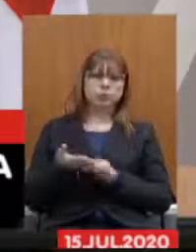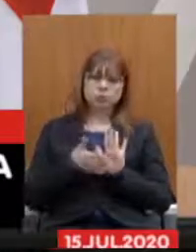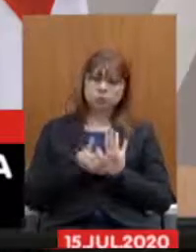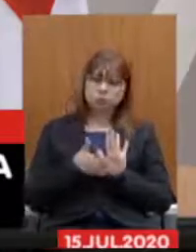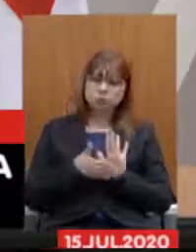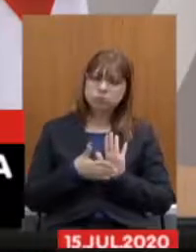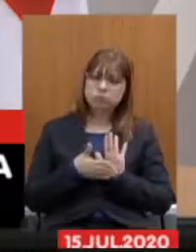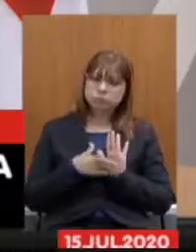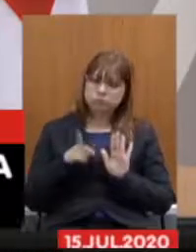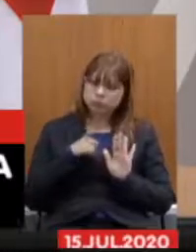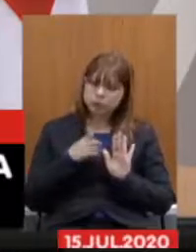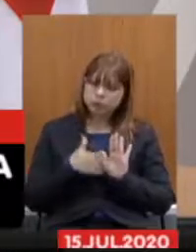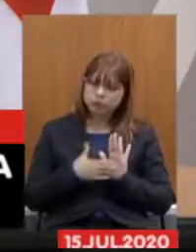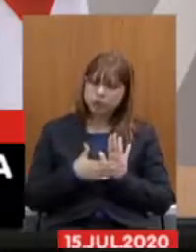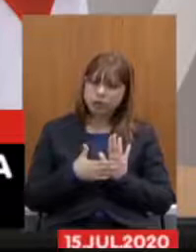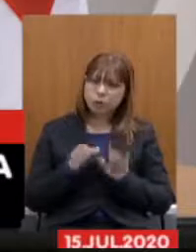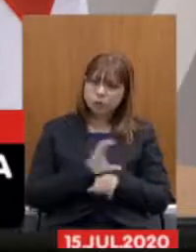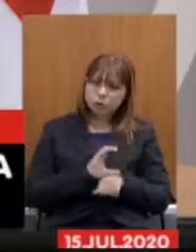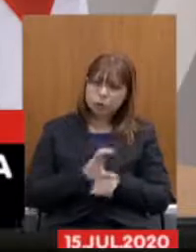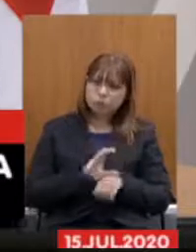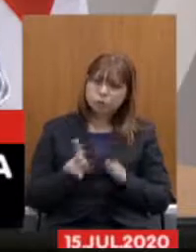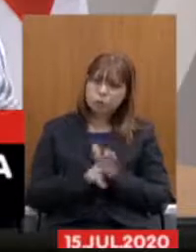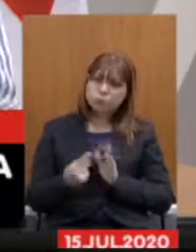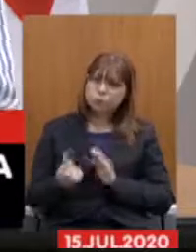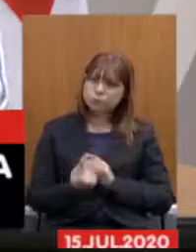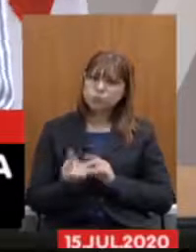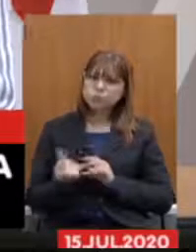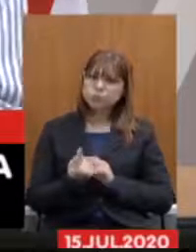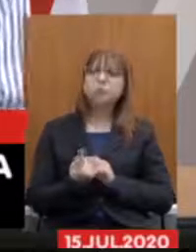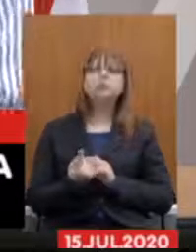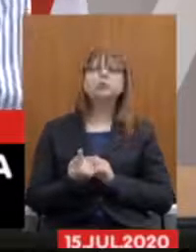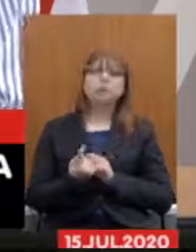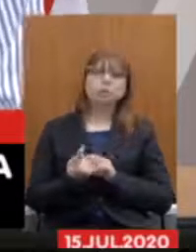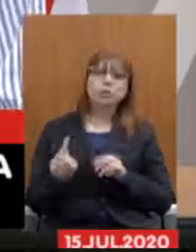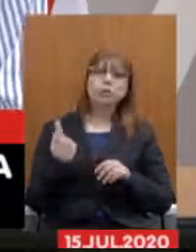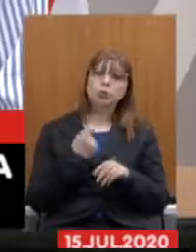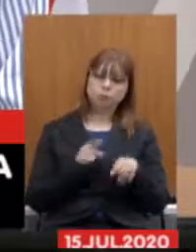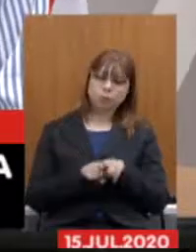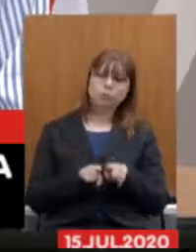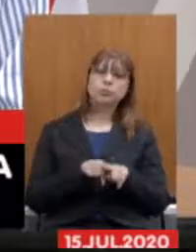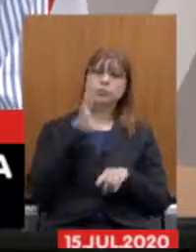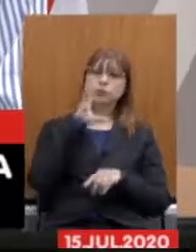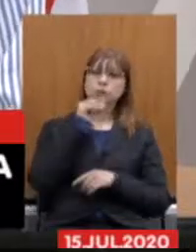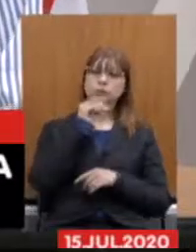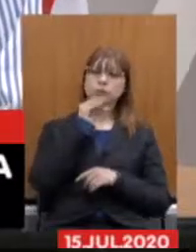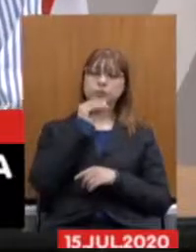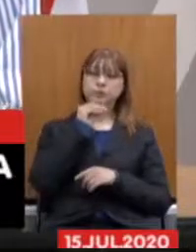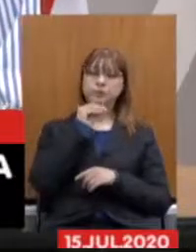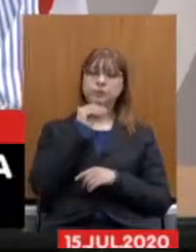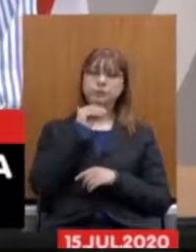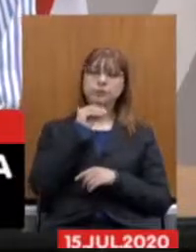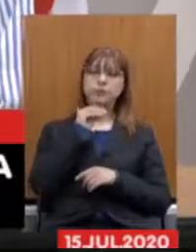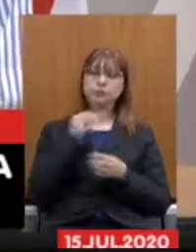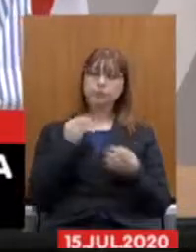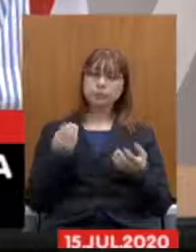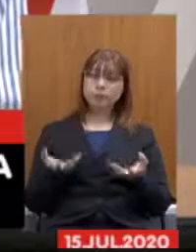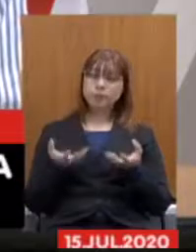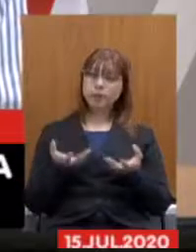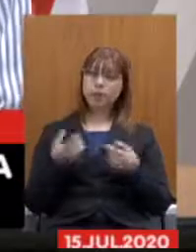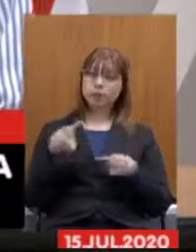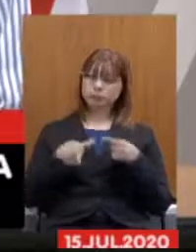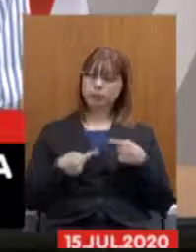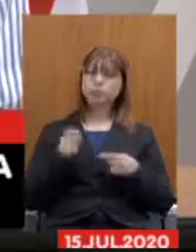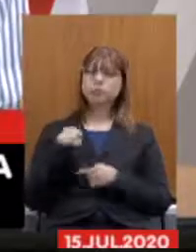nossa Constituição e da mesma forma nós trabalhadores queremos fazer essa